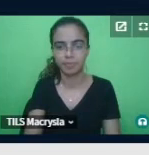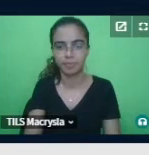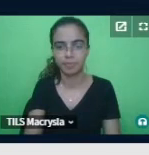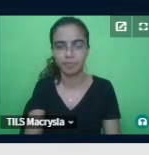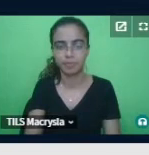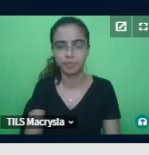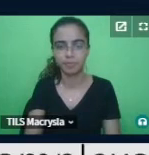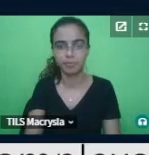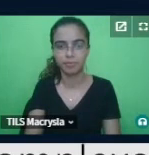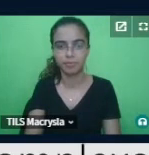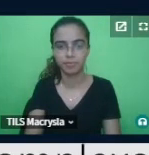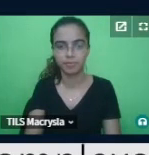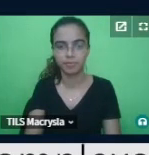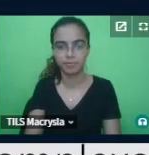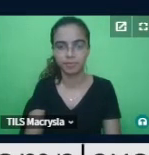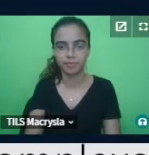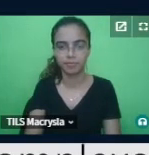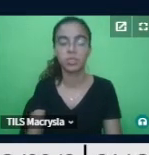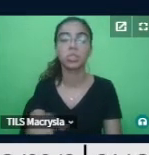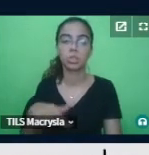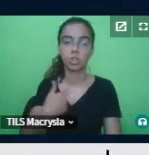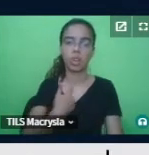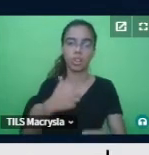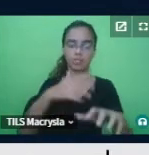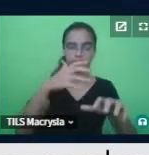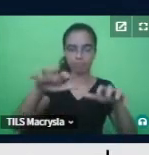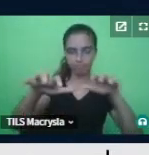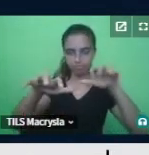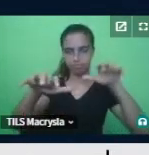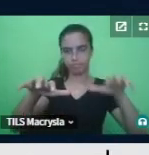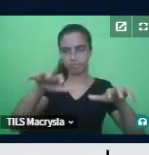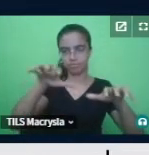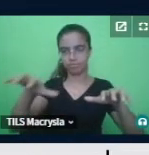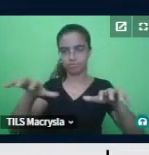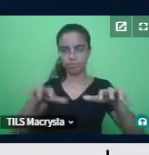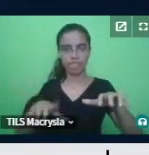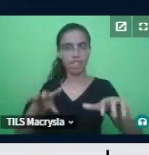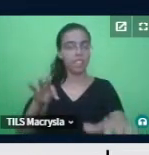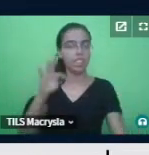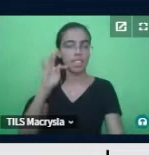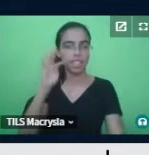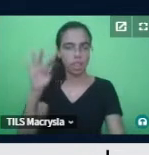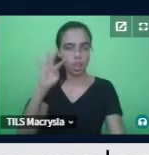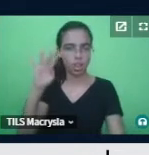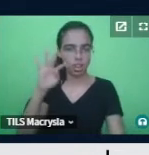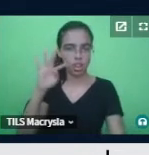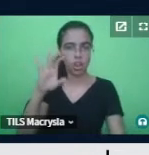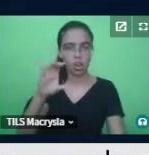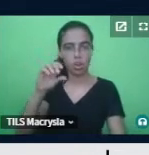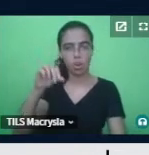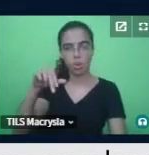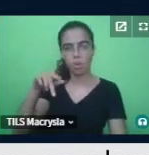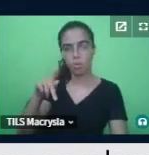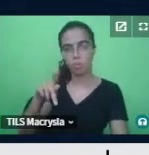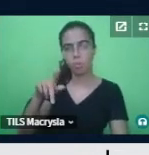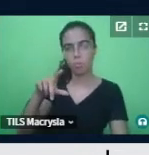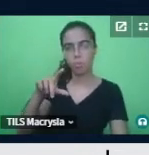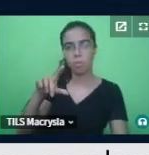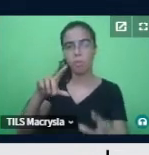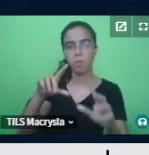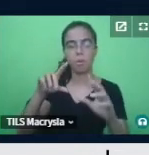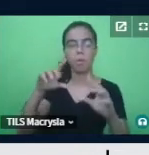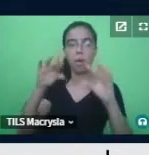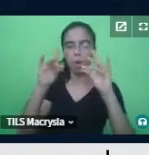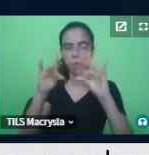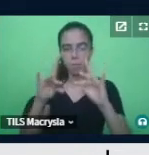nós vislumbramos também, nós nos alinhamos à teoria da complexidade, então, nós vislumbramos, né,